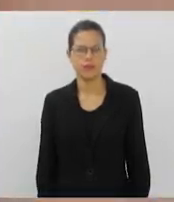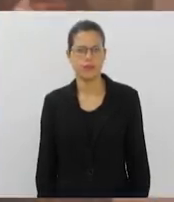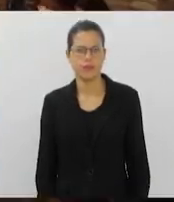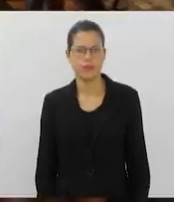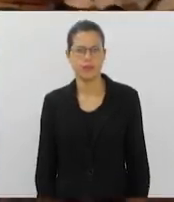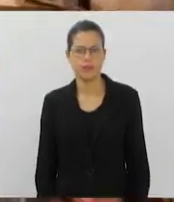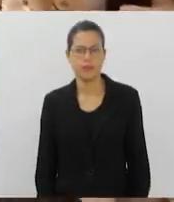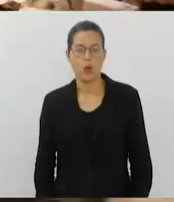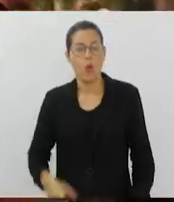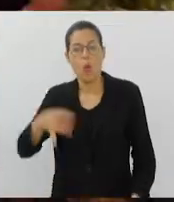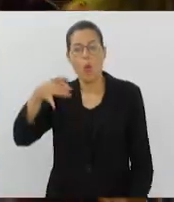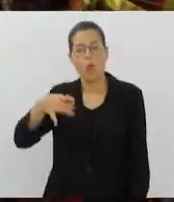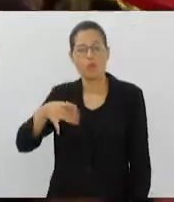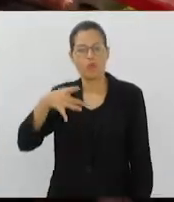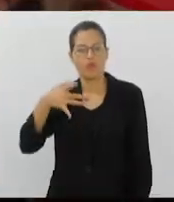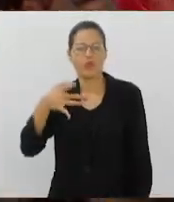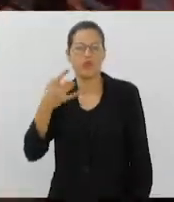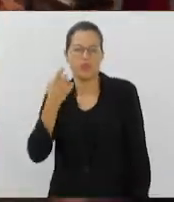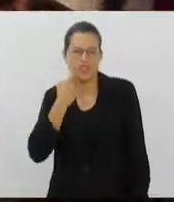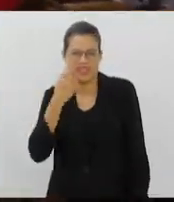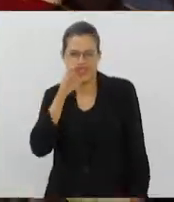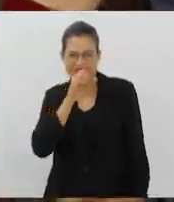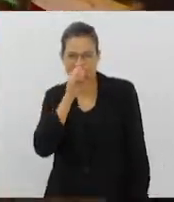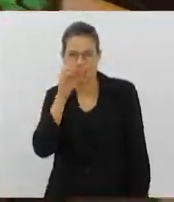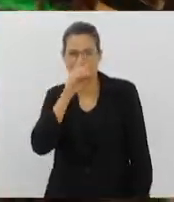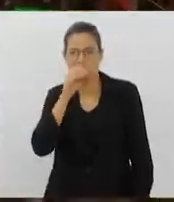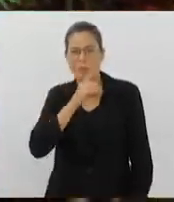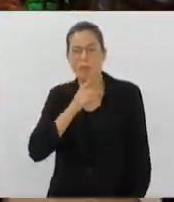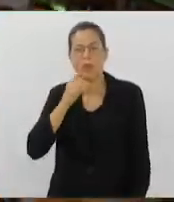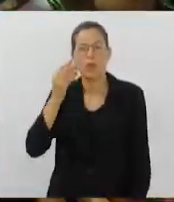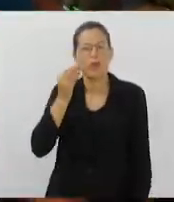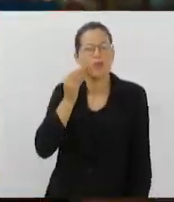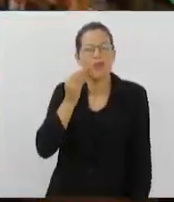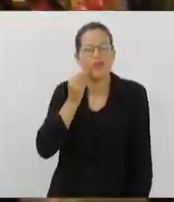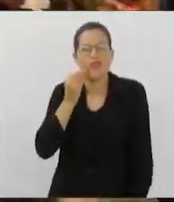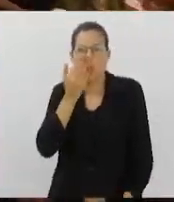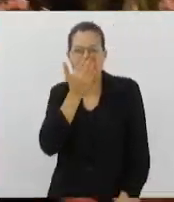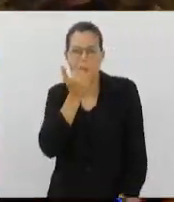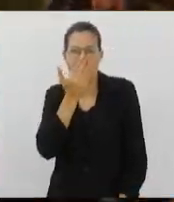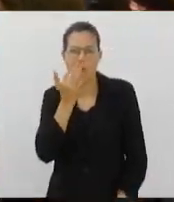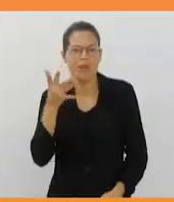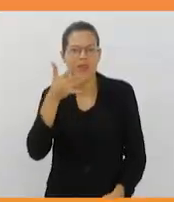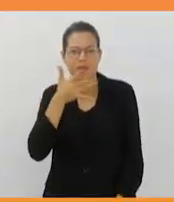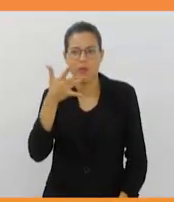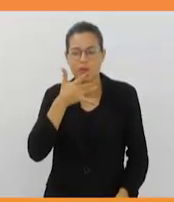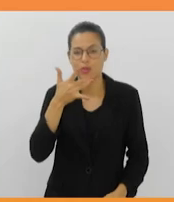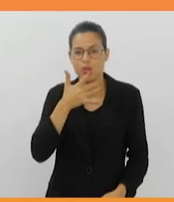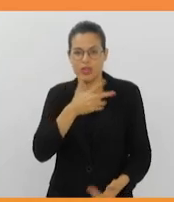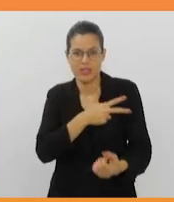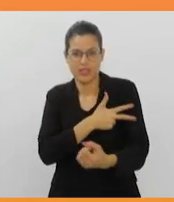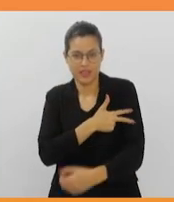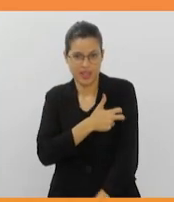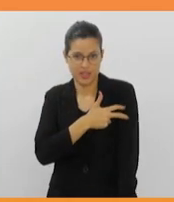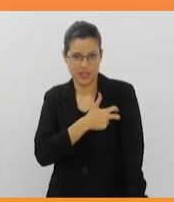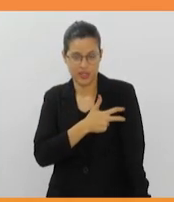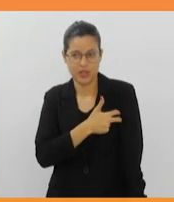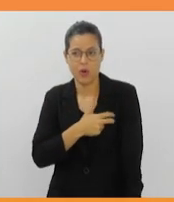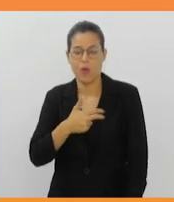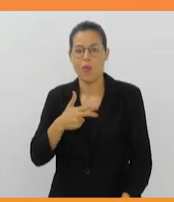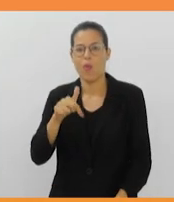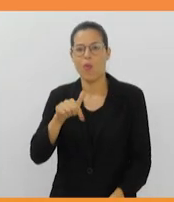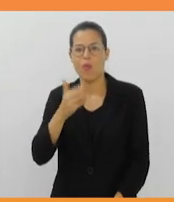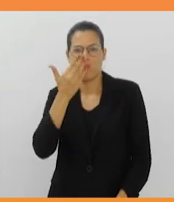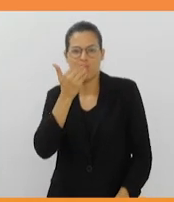Este é o último fim de semana para provar as delícias do maior festival gastronômico da região dos lagos. O Degusta Búzios conta com